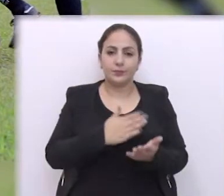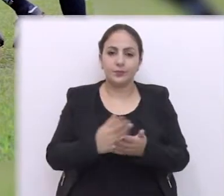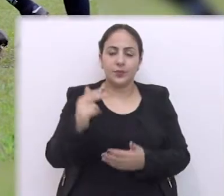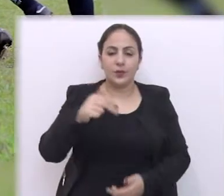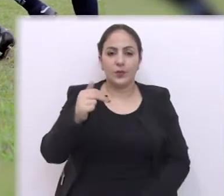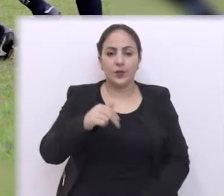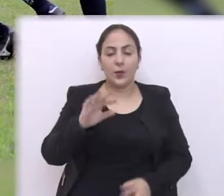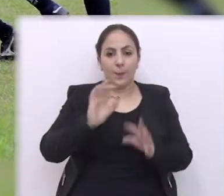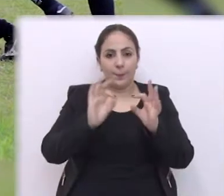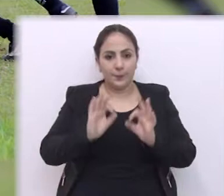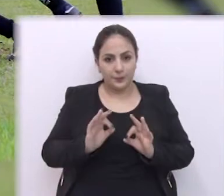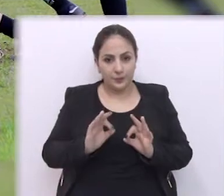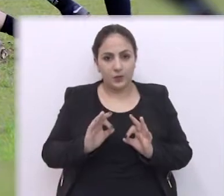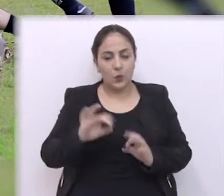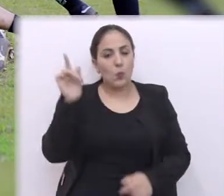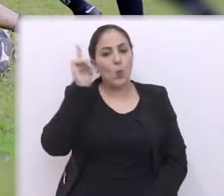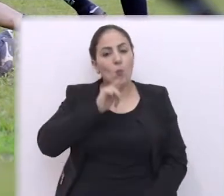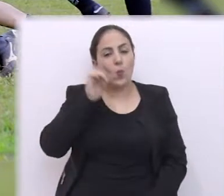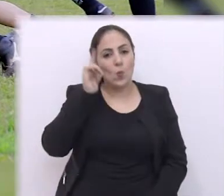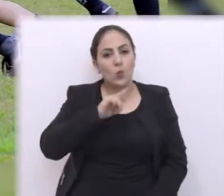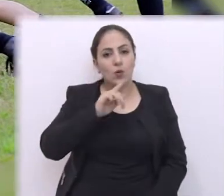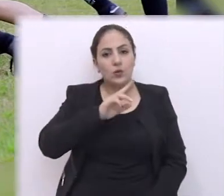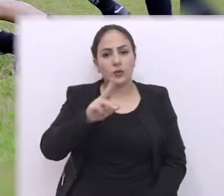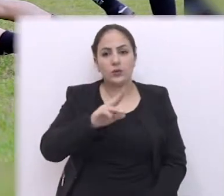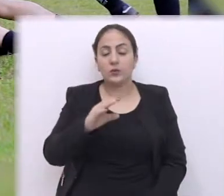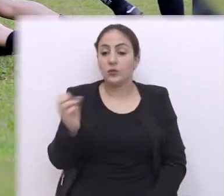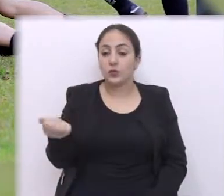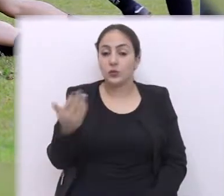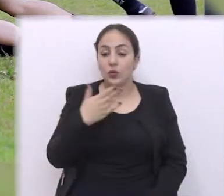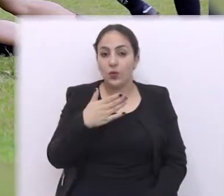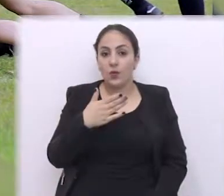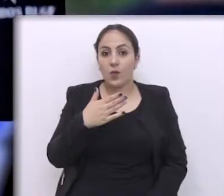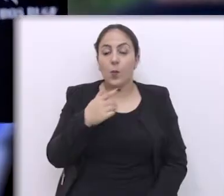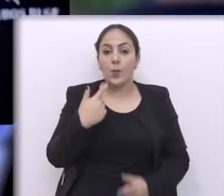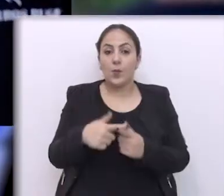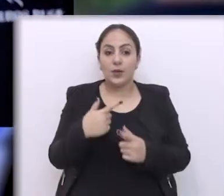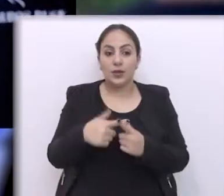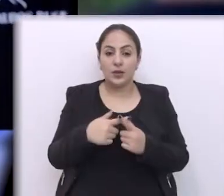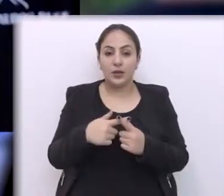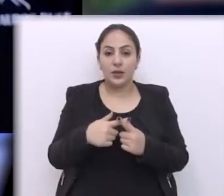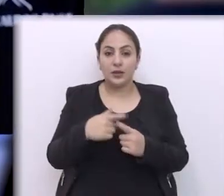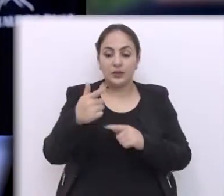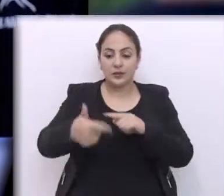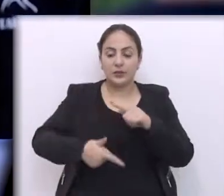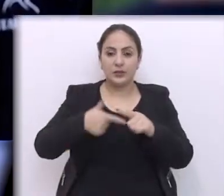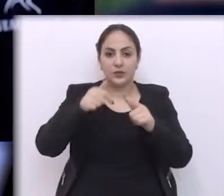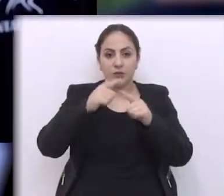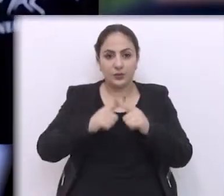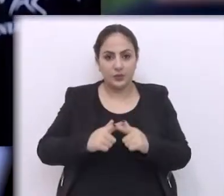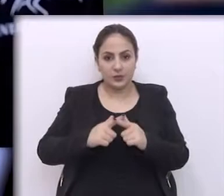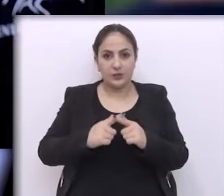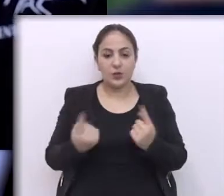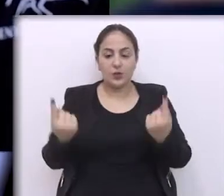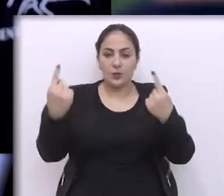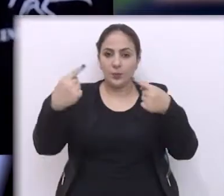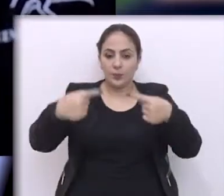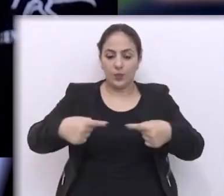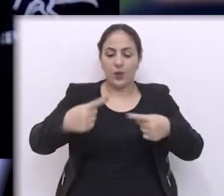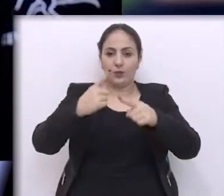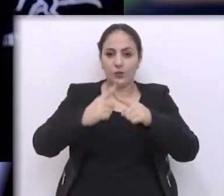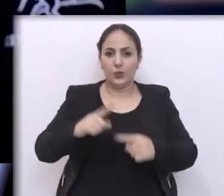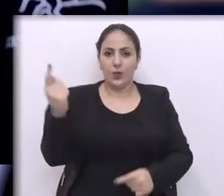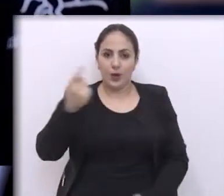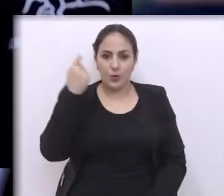novembro o Planalto Rugby Clube conquistou um título inédito ao se tornar campeão da segunda divisão do